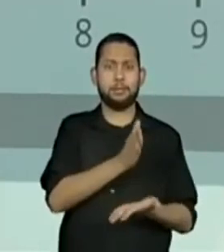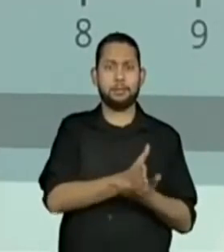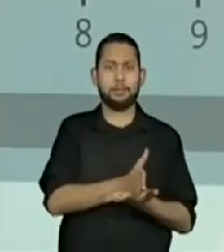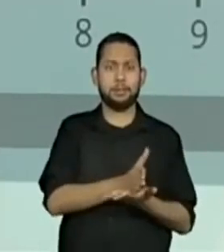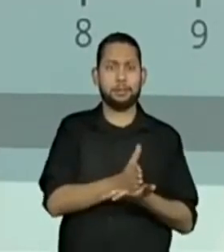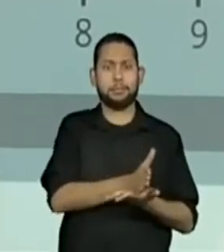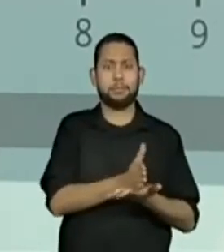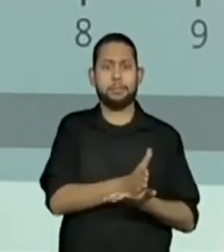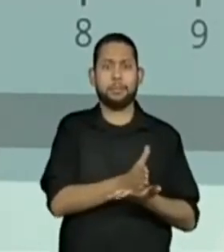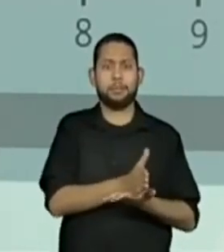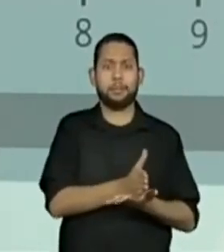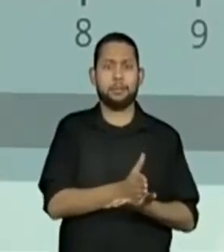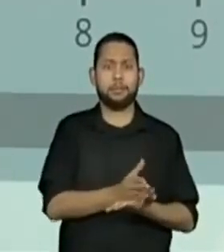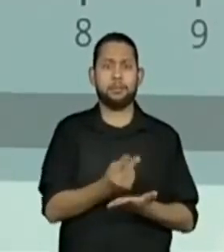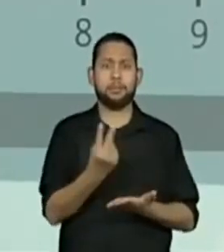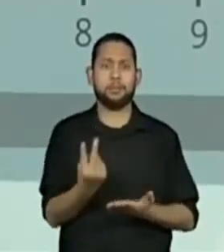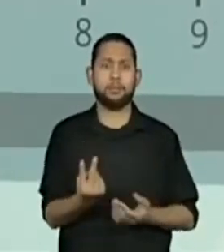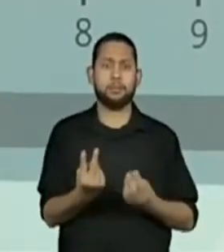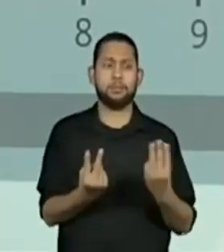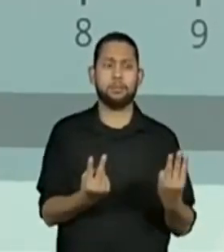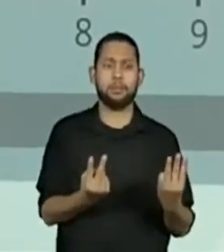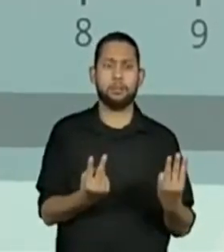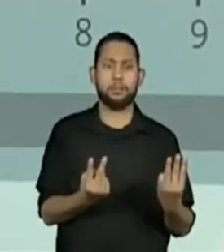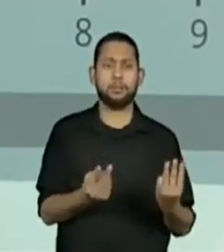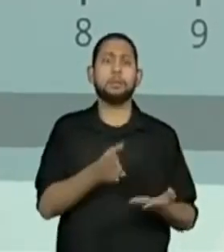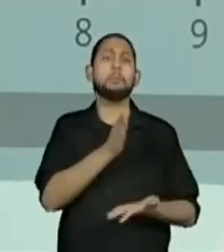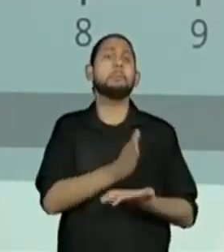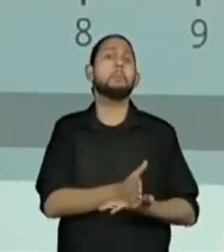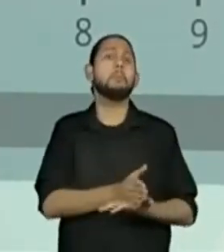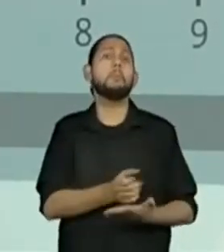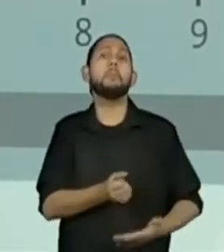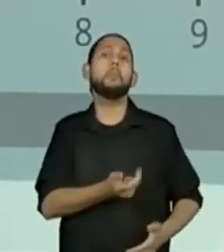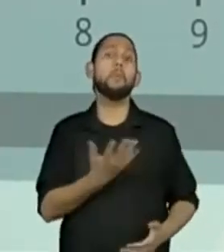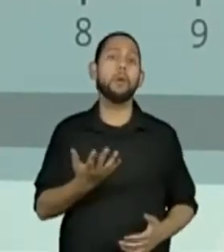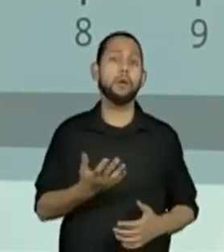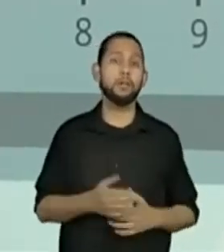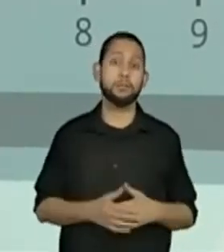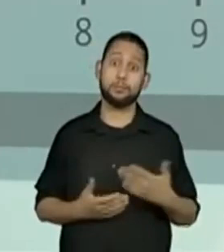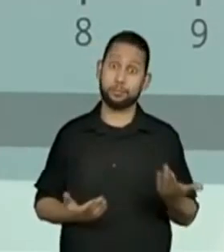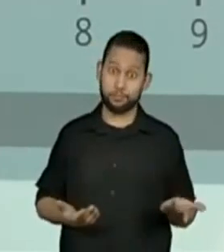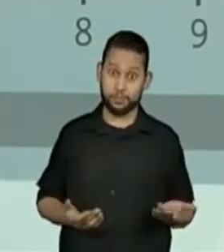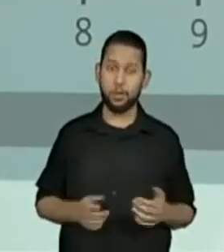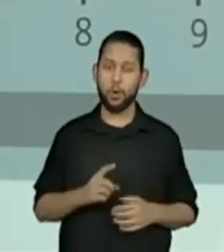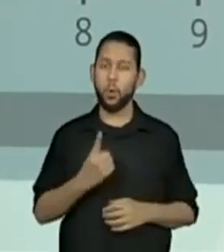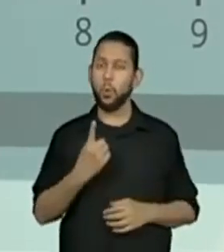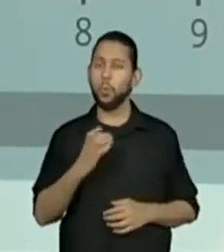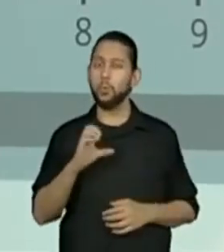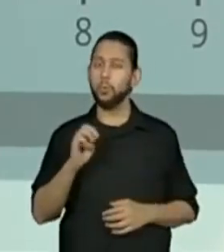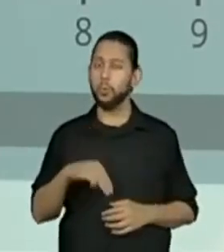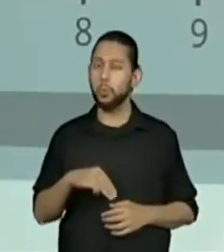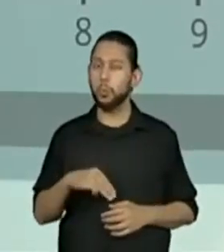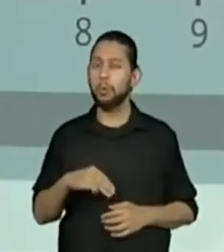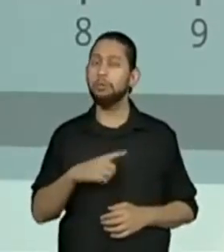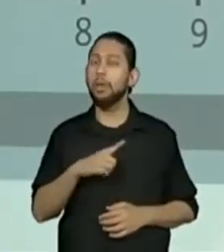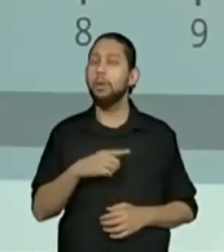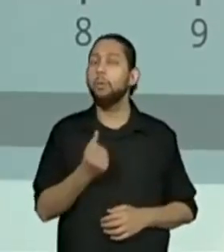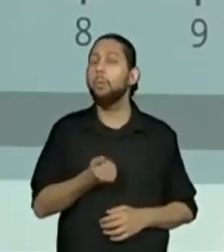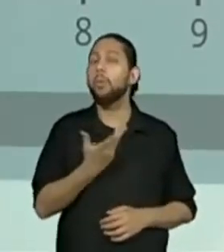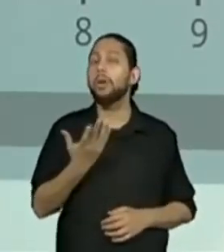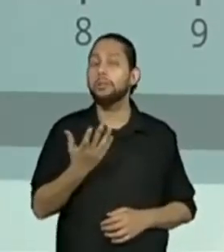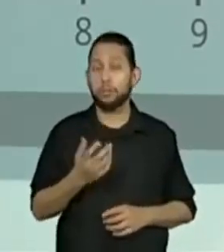Eu tenho, para formar aí, 1 centímetro, eu tenho quantos milímetros?